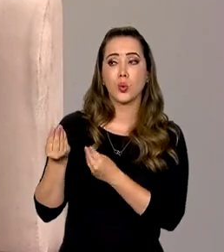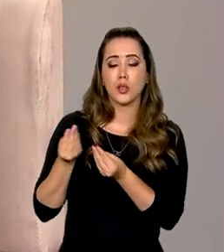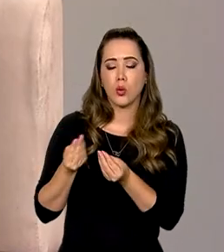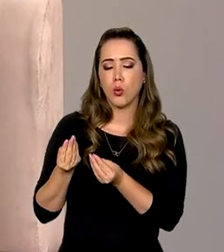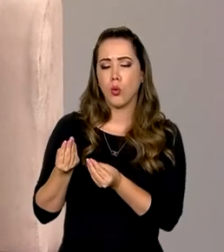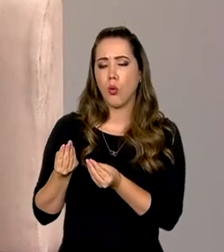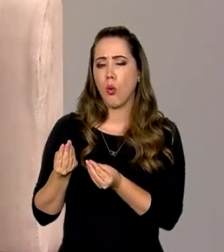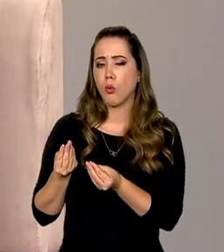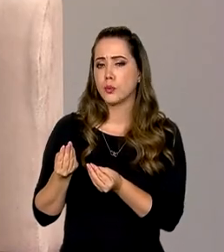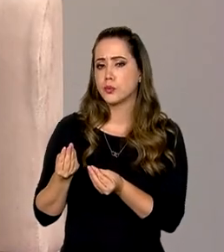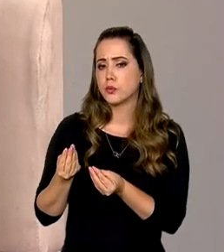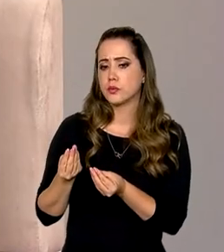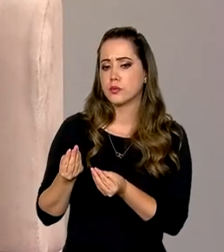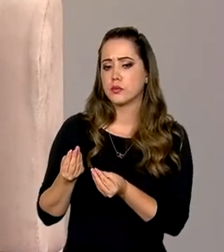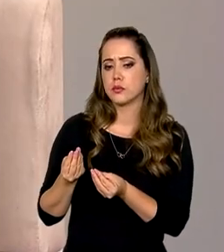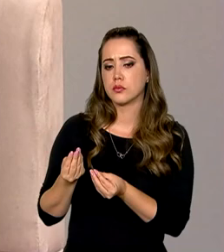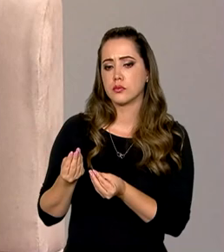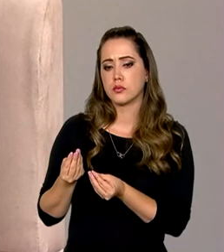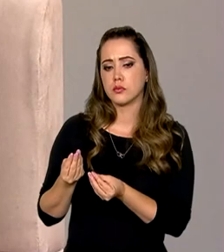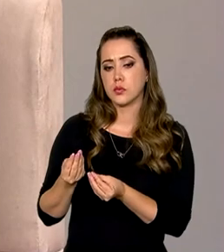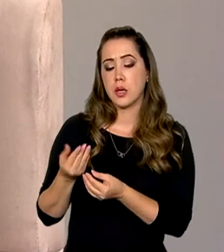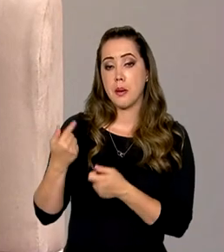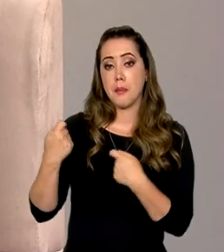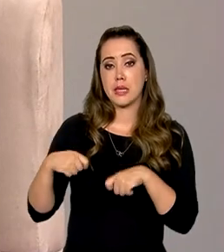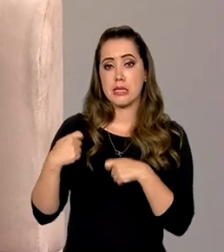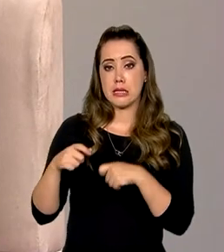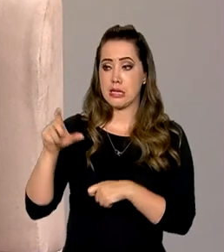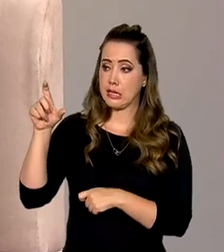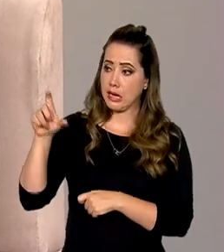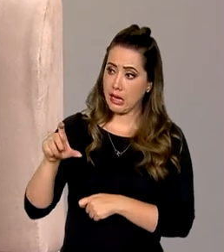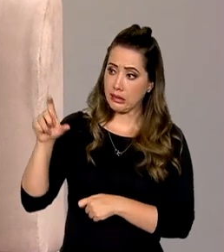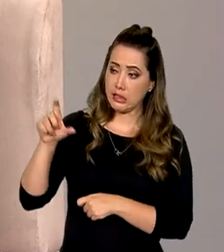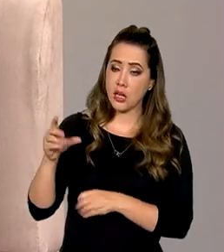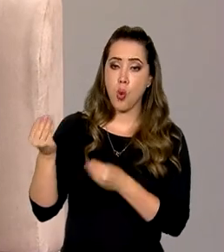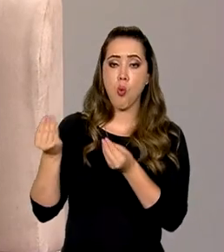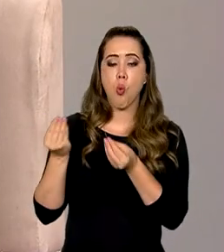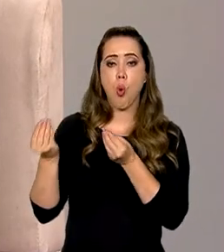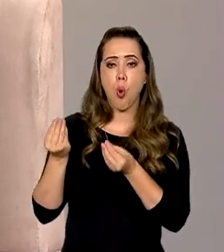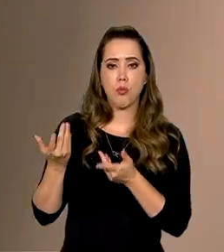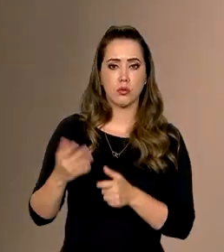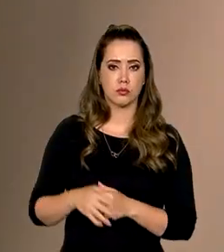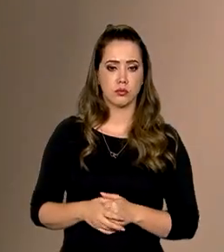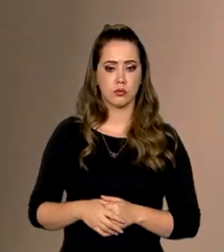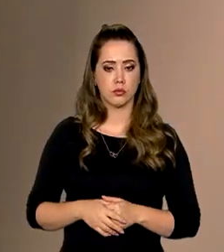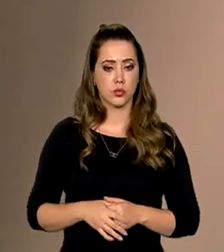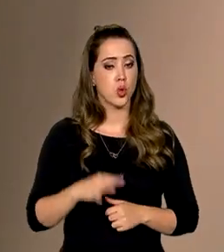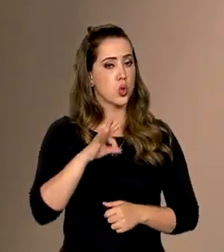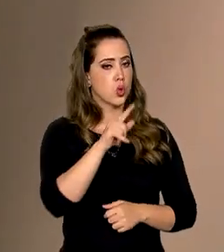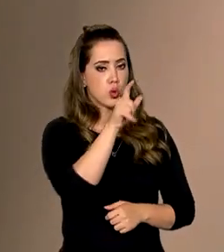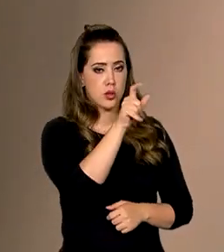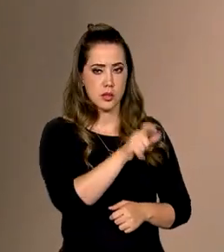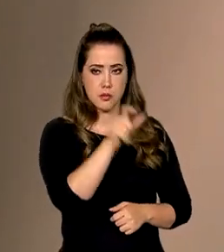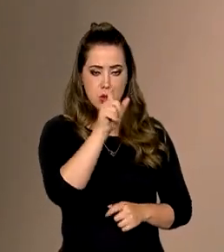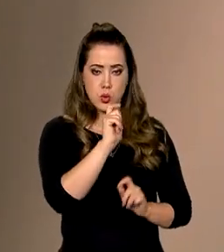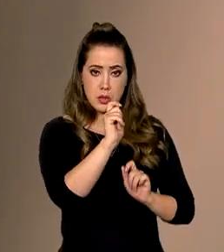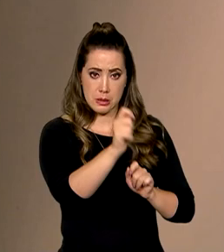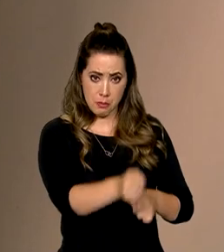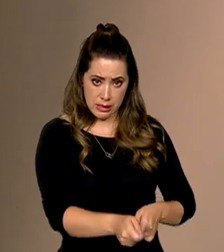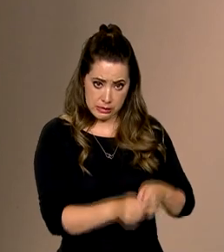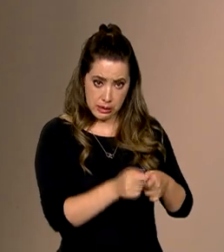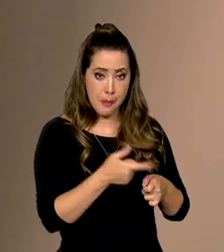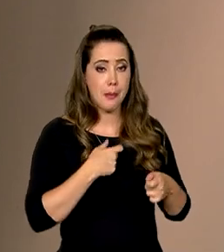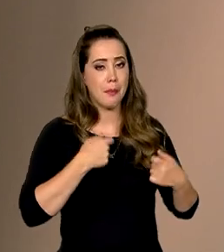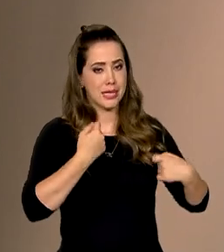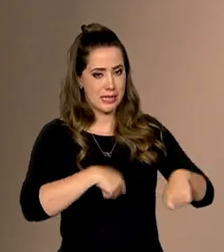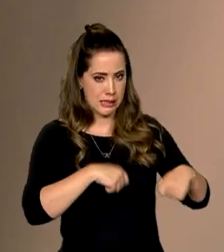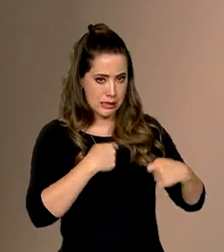de quem é exigida a carteirinha de pescador, de qual categoria? Todos os pescadores precisam ter sua carteirinha,